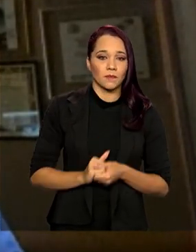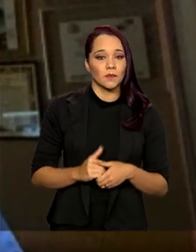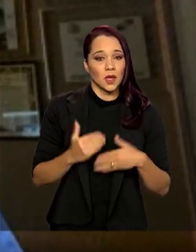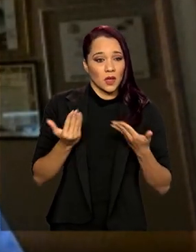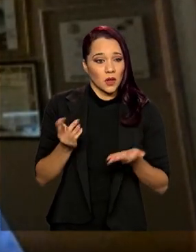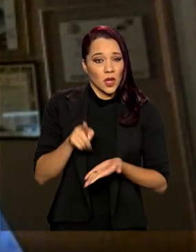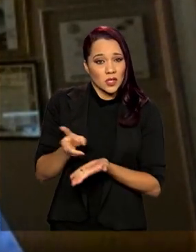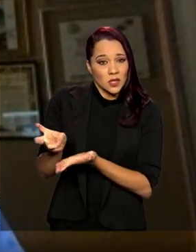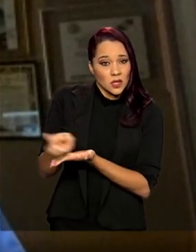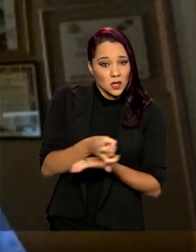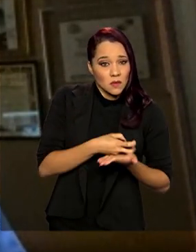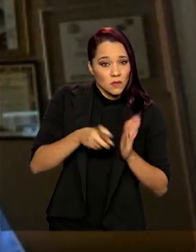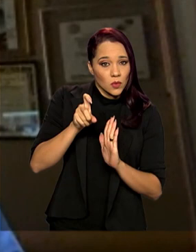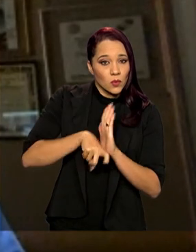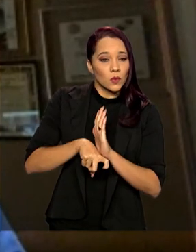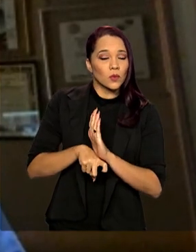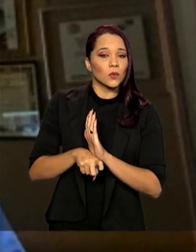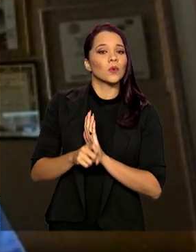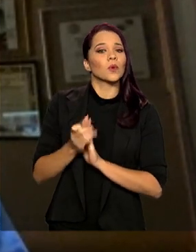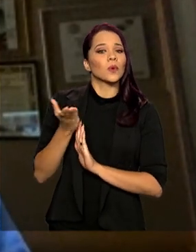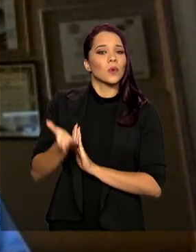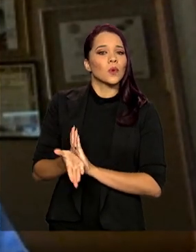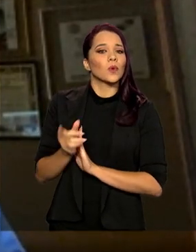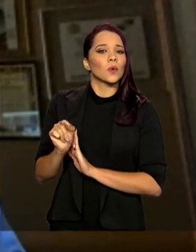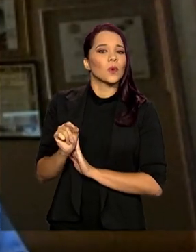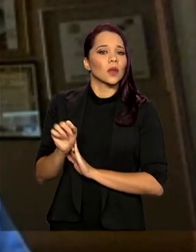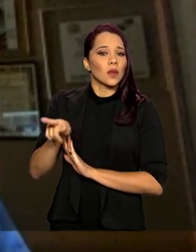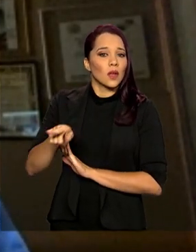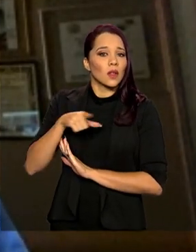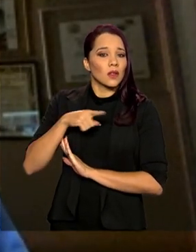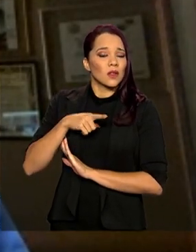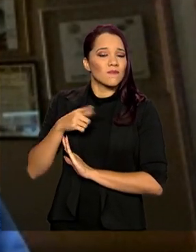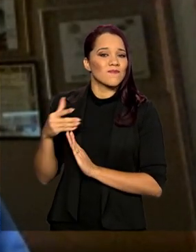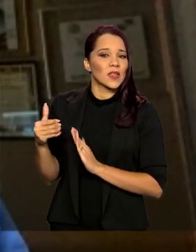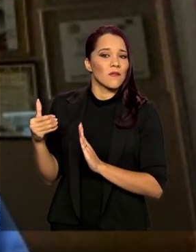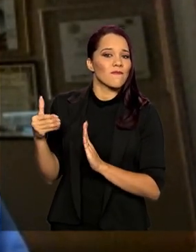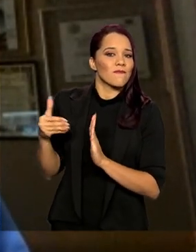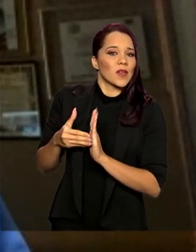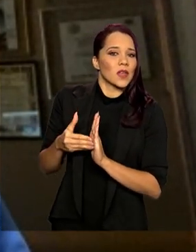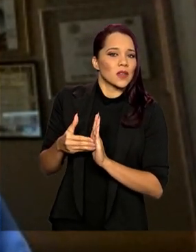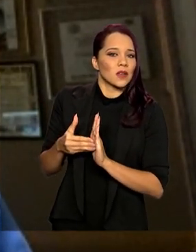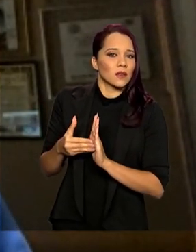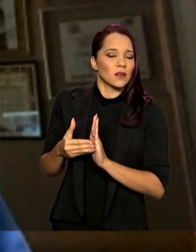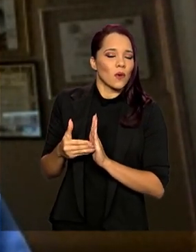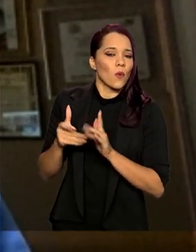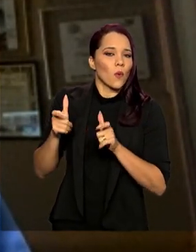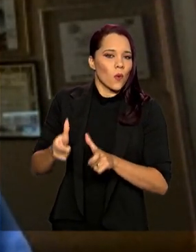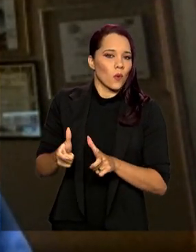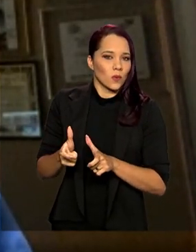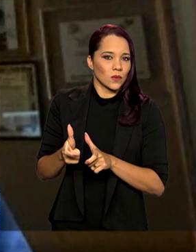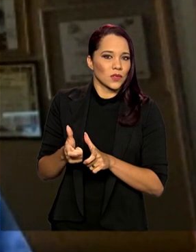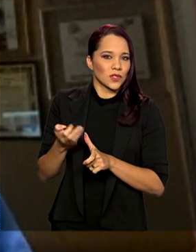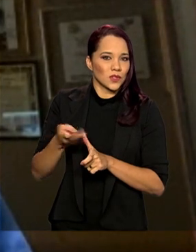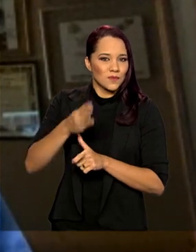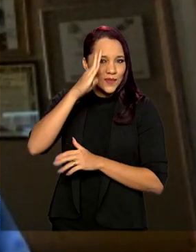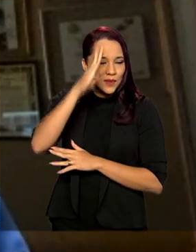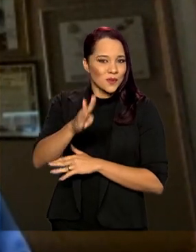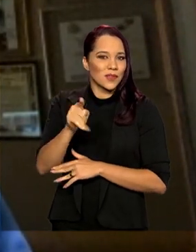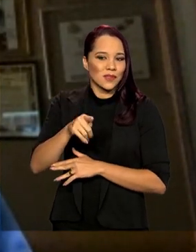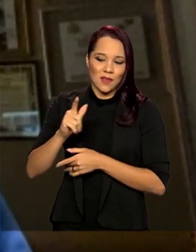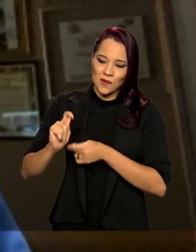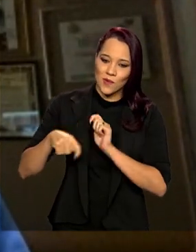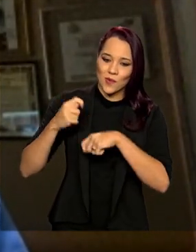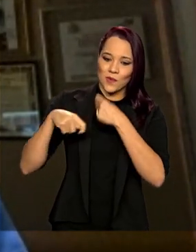essa tributação, ela interfere diretamente na